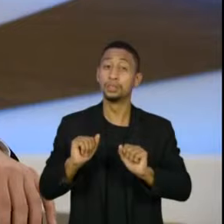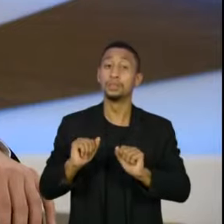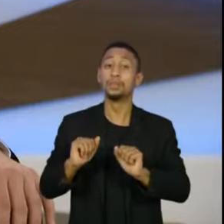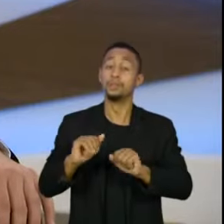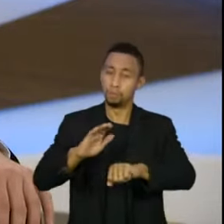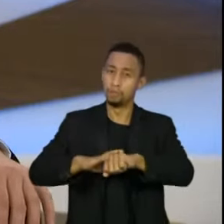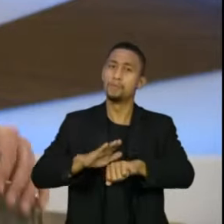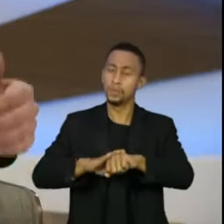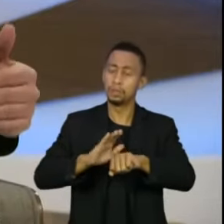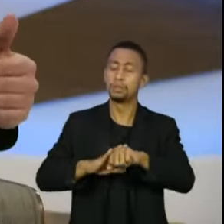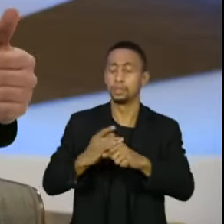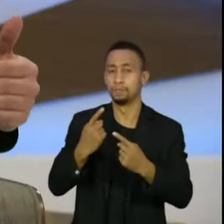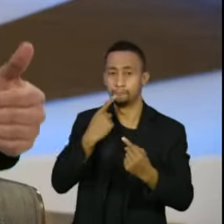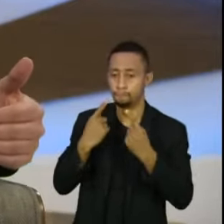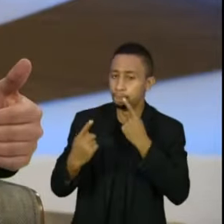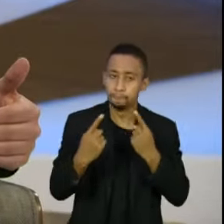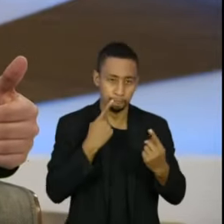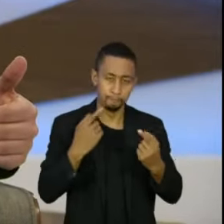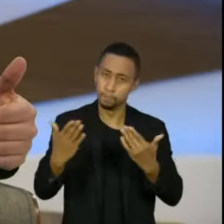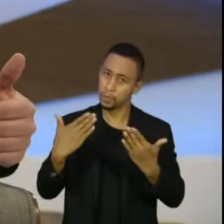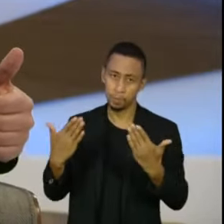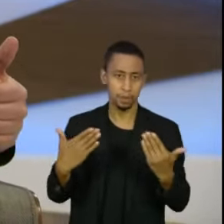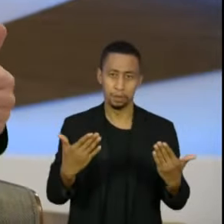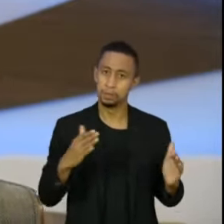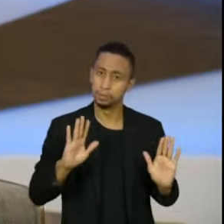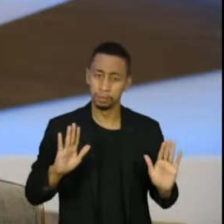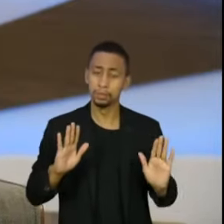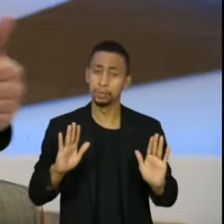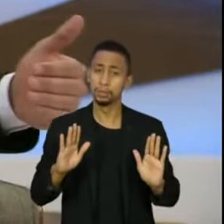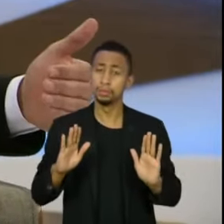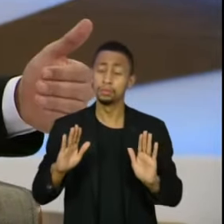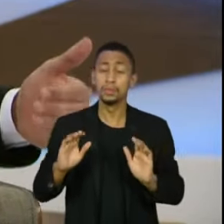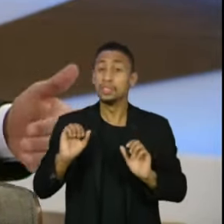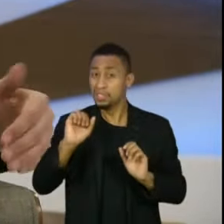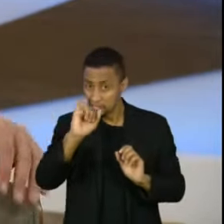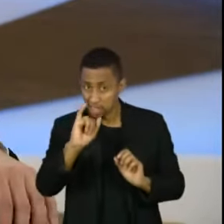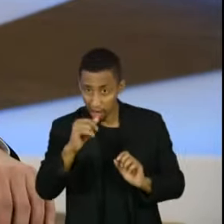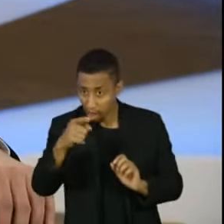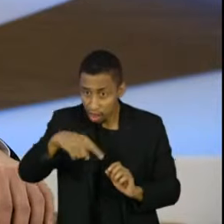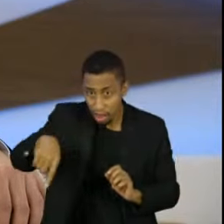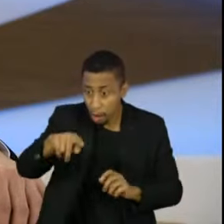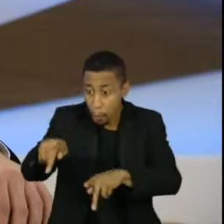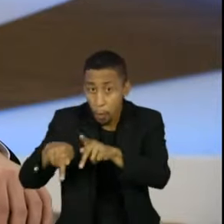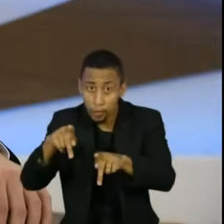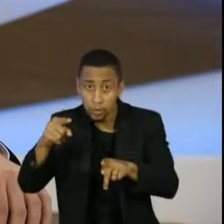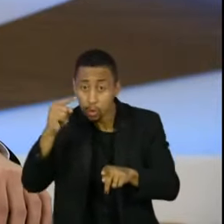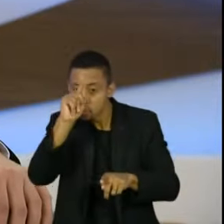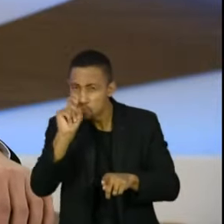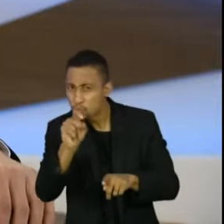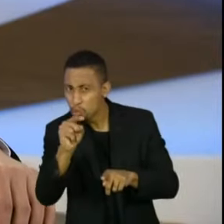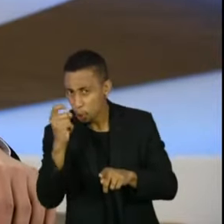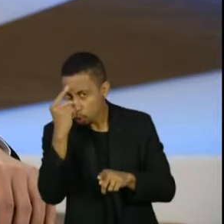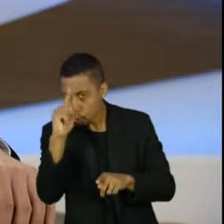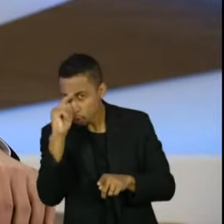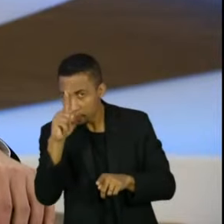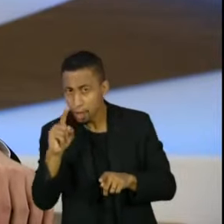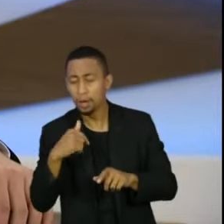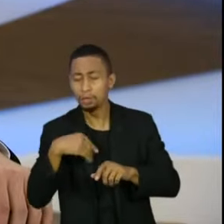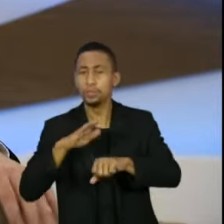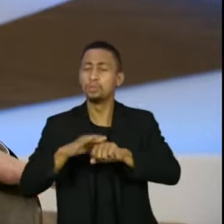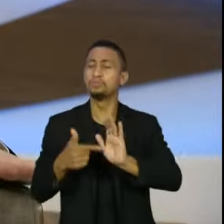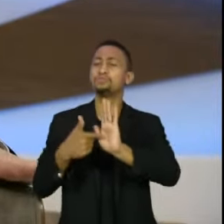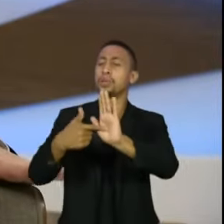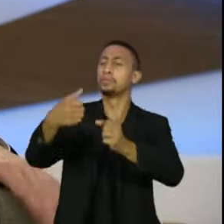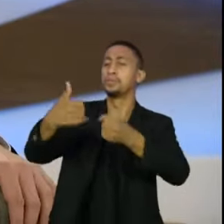seja feito o debate, até para se permitir que spanquem qualquer tipo de dúvida em relação à regularidade do sistema eleitoral